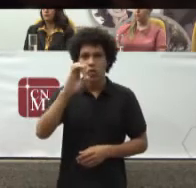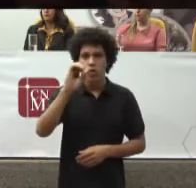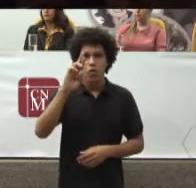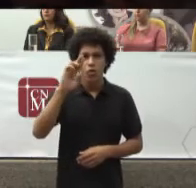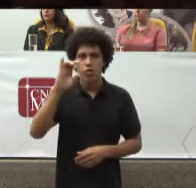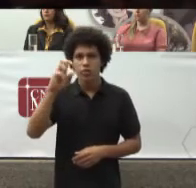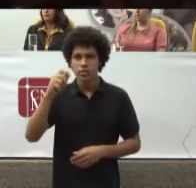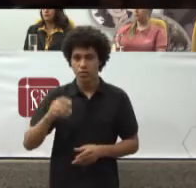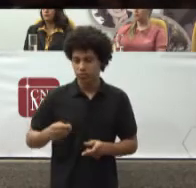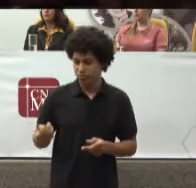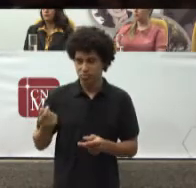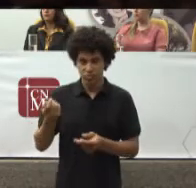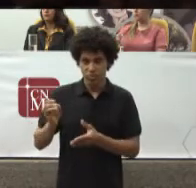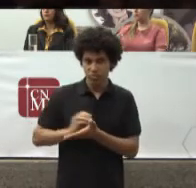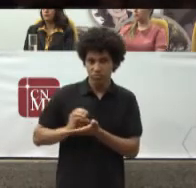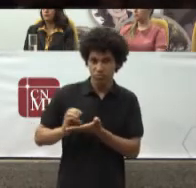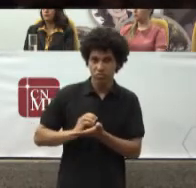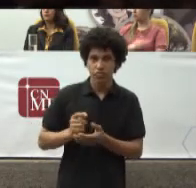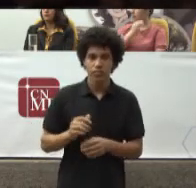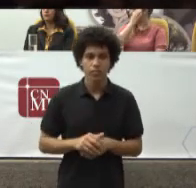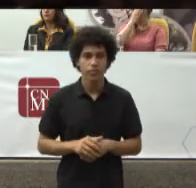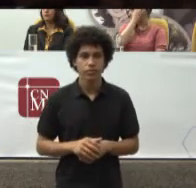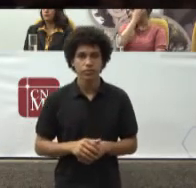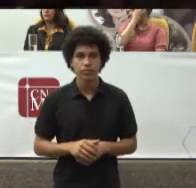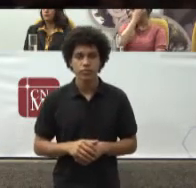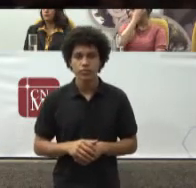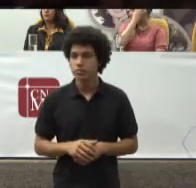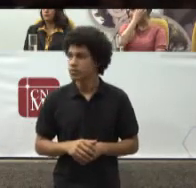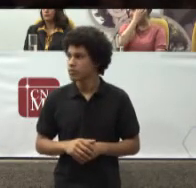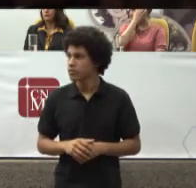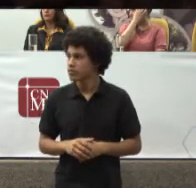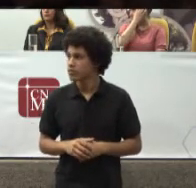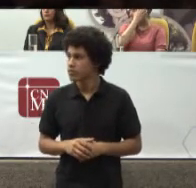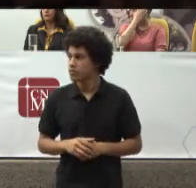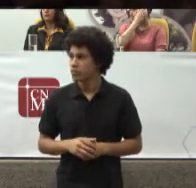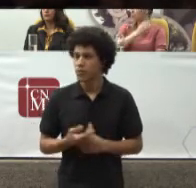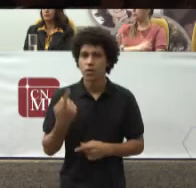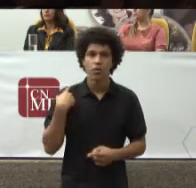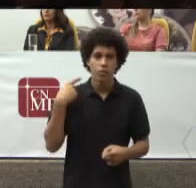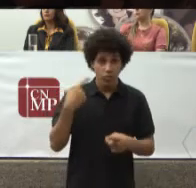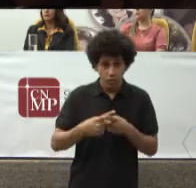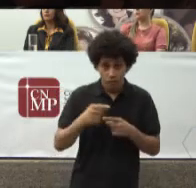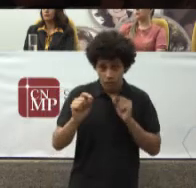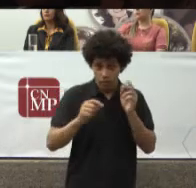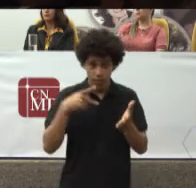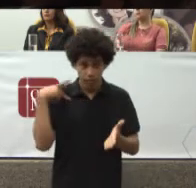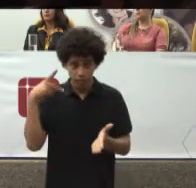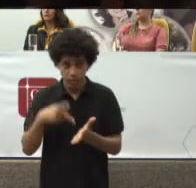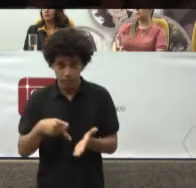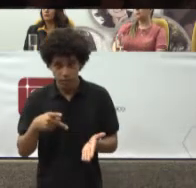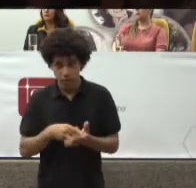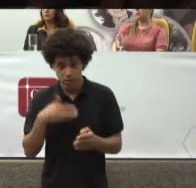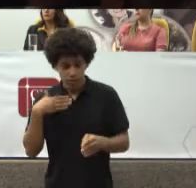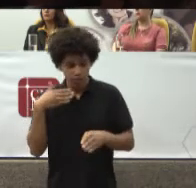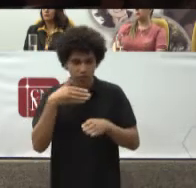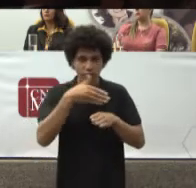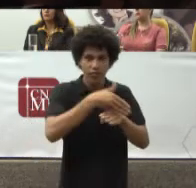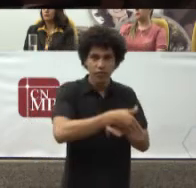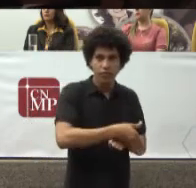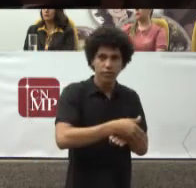De garantir Esse direito Humano Porque Em verdade As frentes